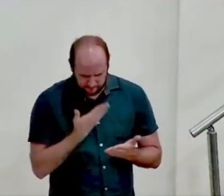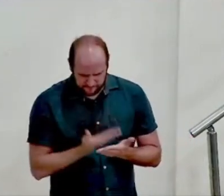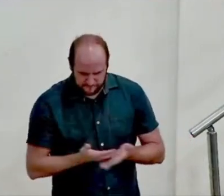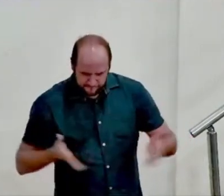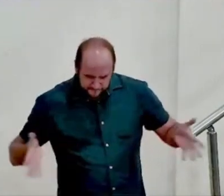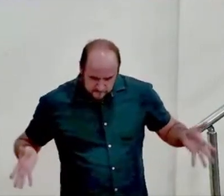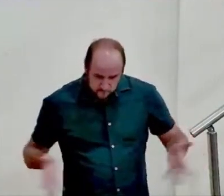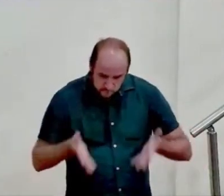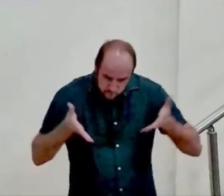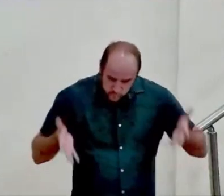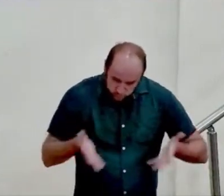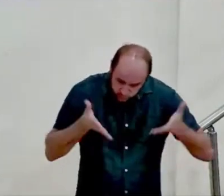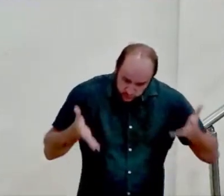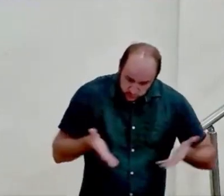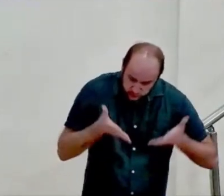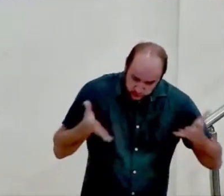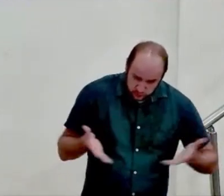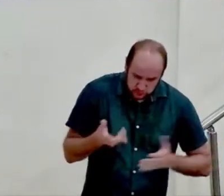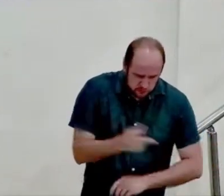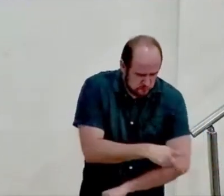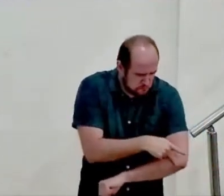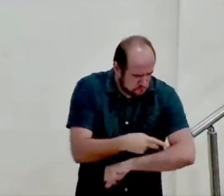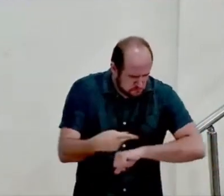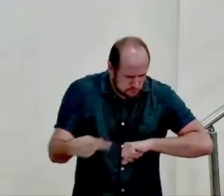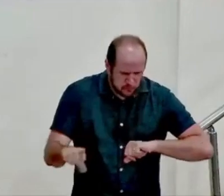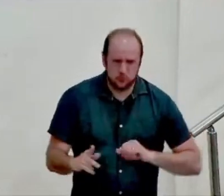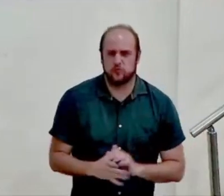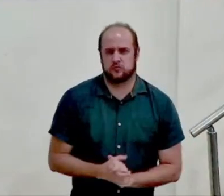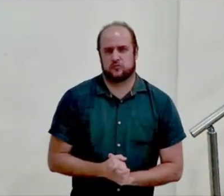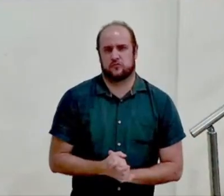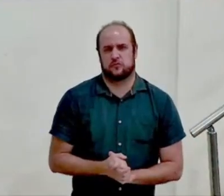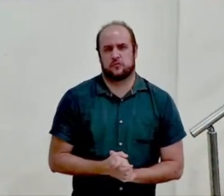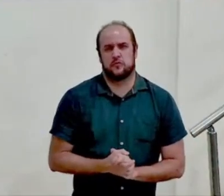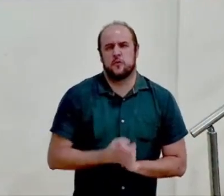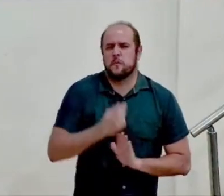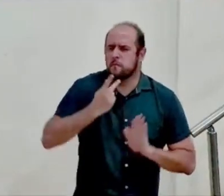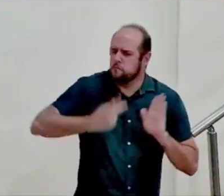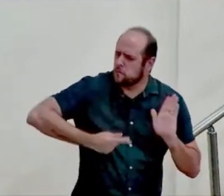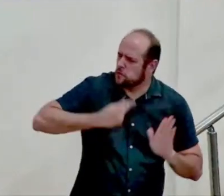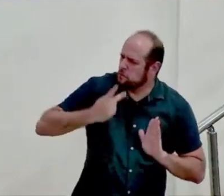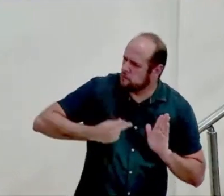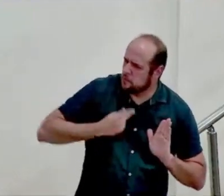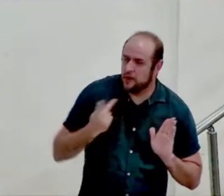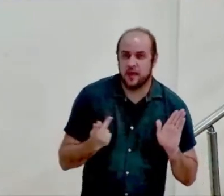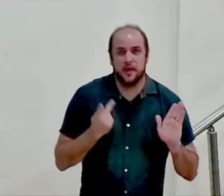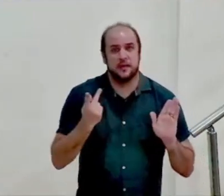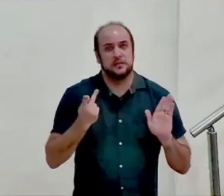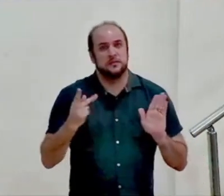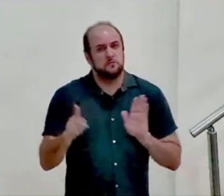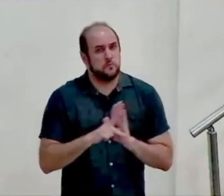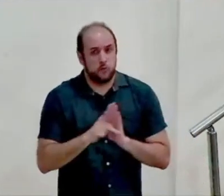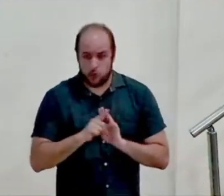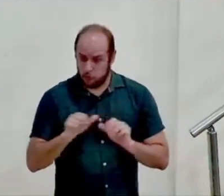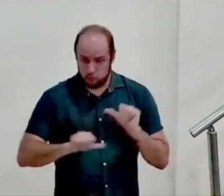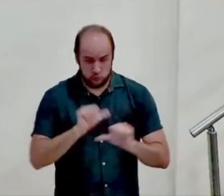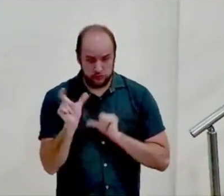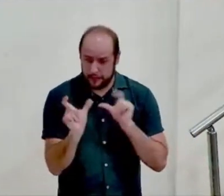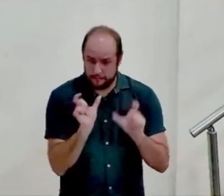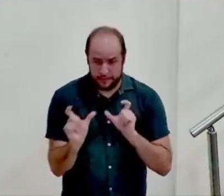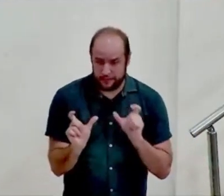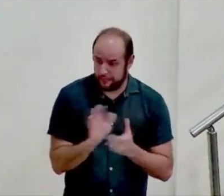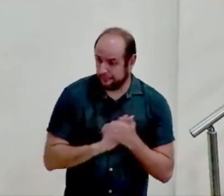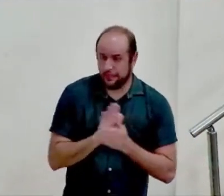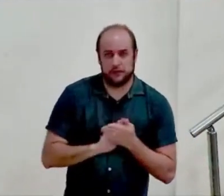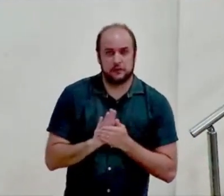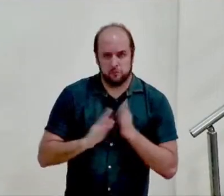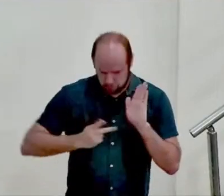motivos e motivações puras que jura com dano próprio e não muda a sua palavra e aqui está o que isso